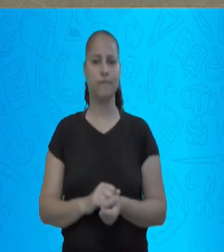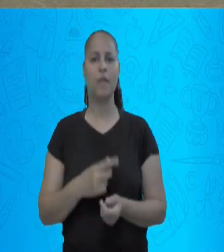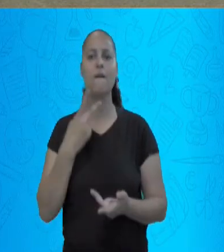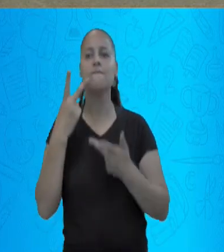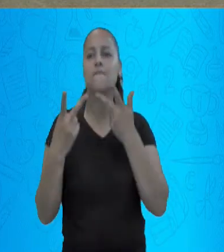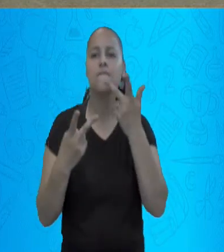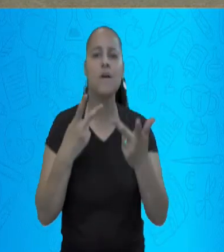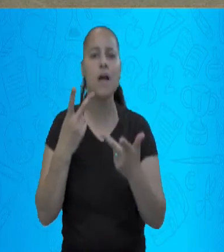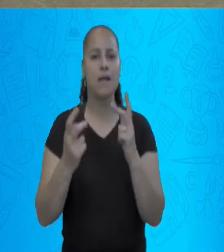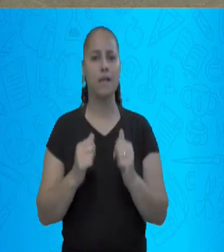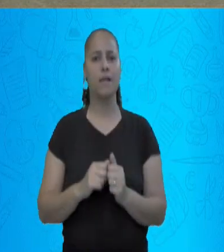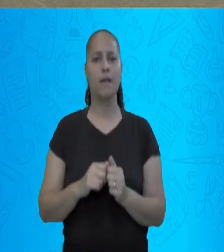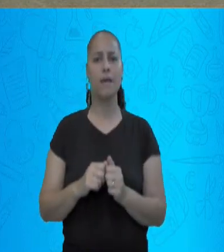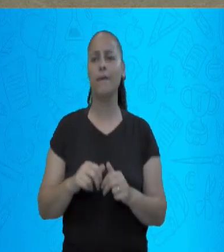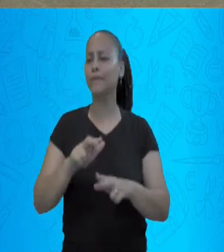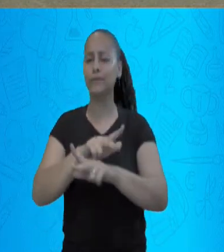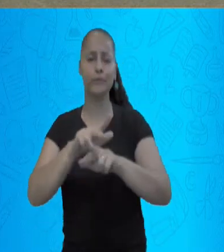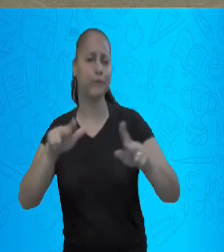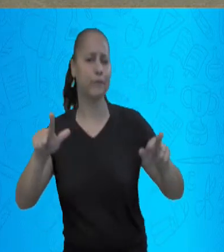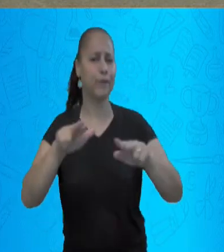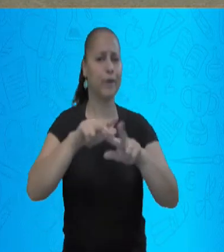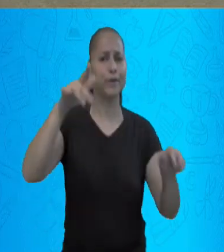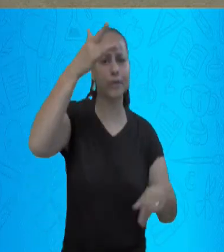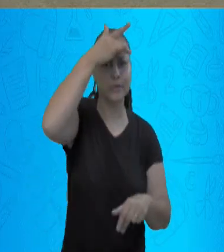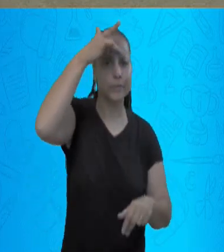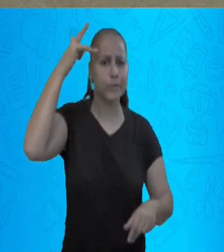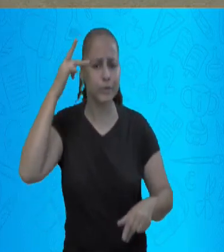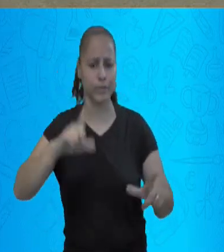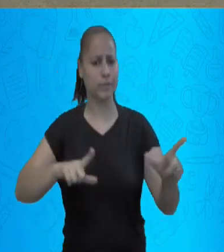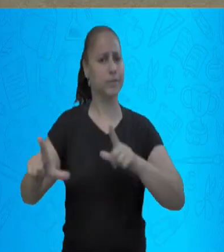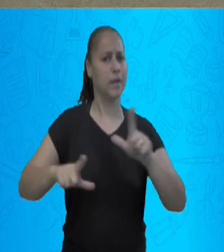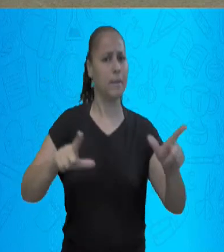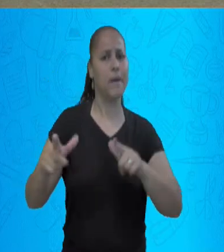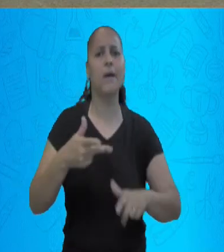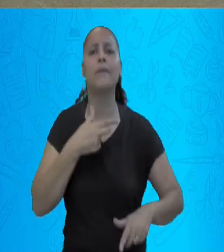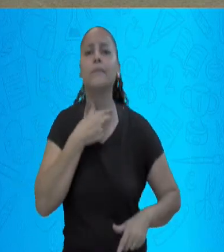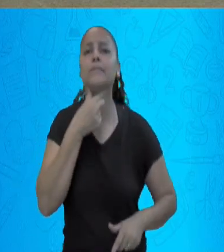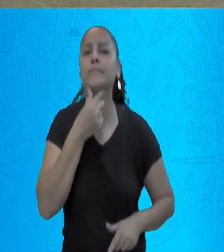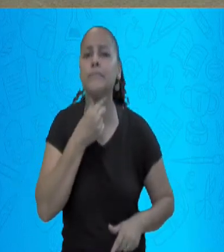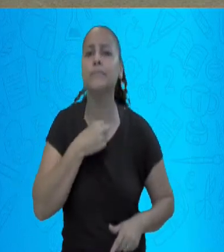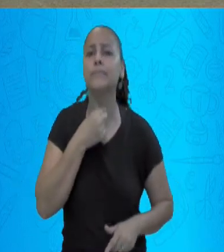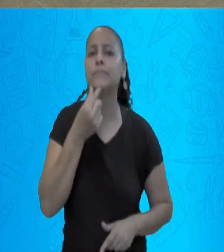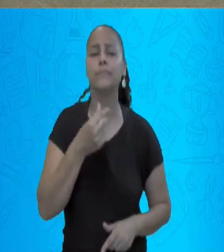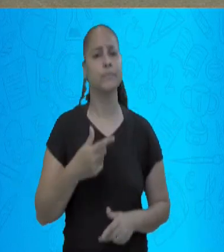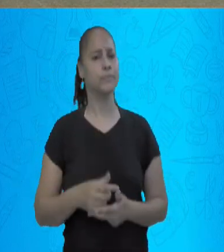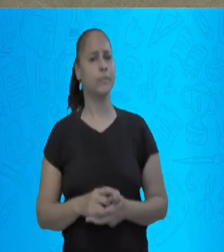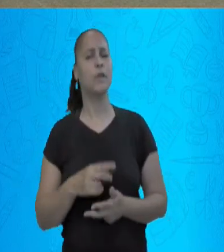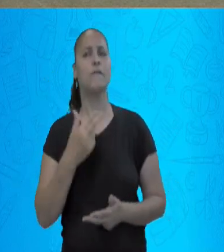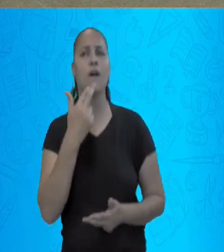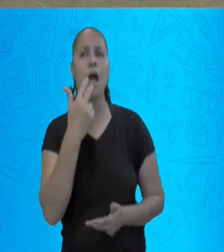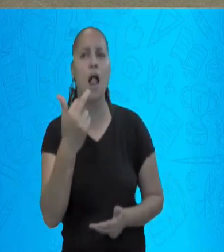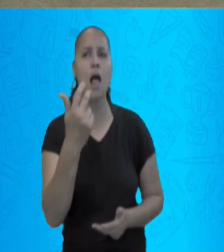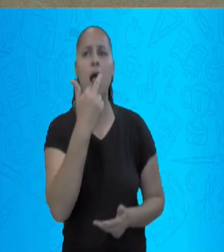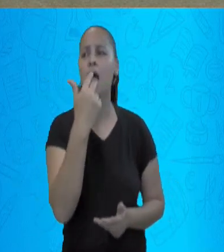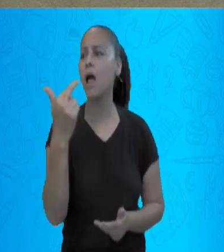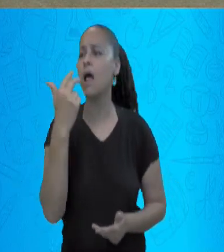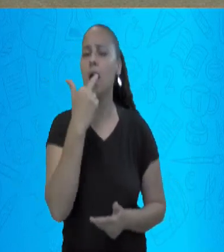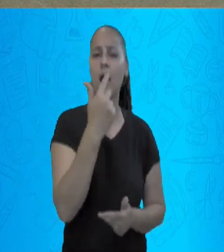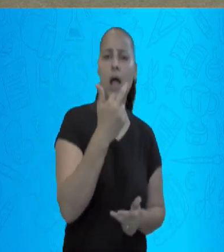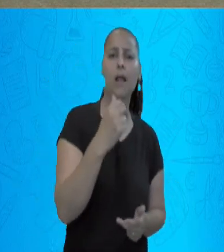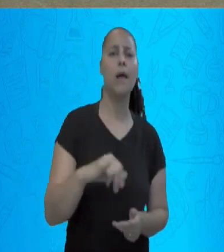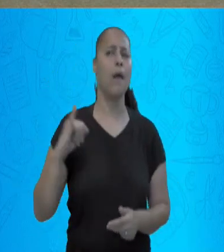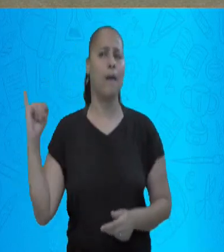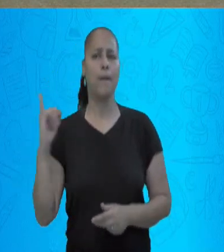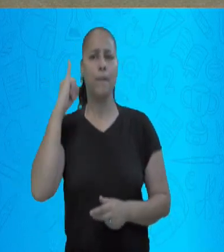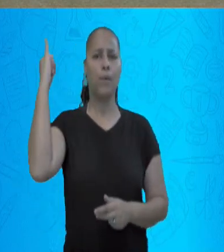gente trabalha com a voz. É o que eu estou fazendo aqui agora. Estou trabalhando usando a minha voz. Então, é